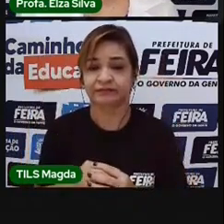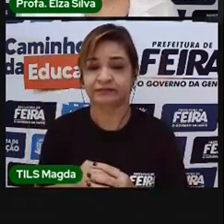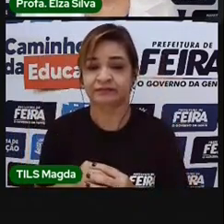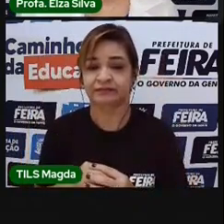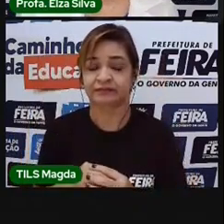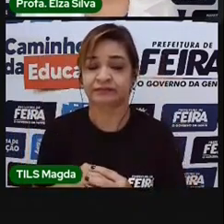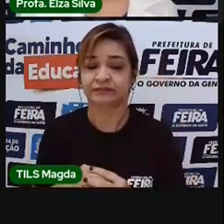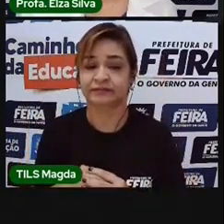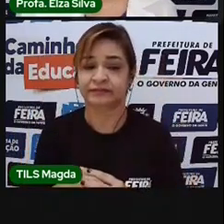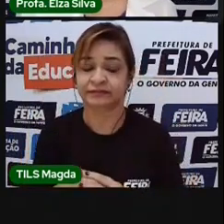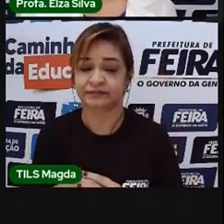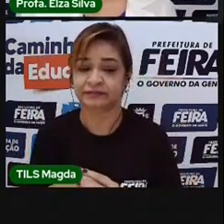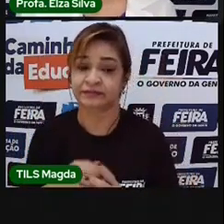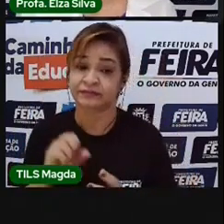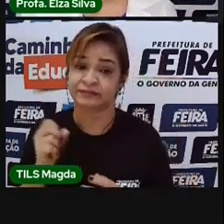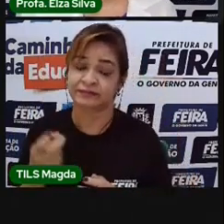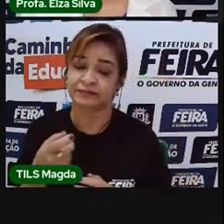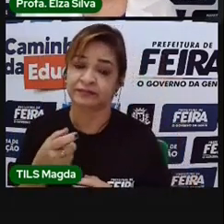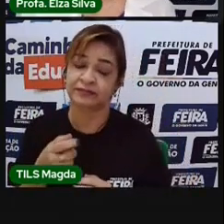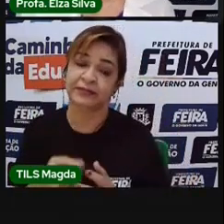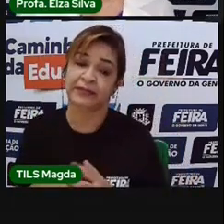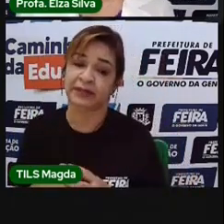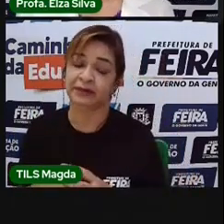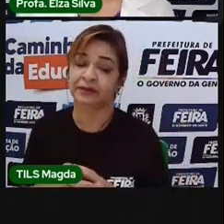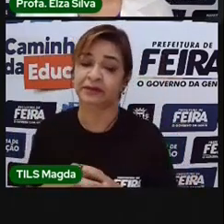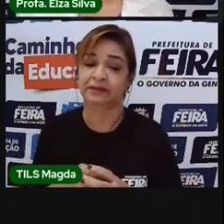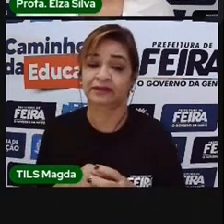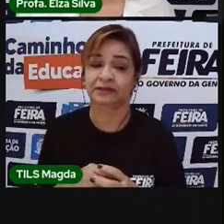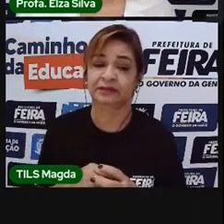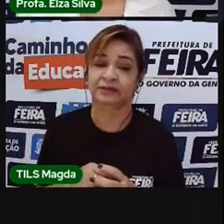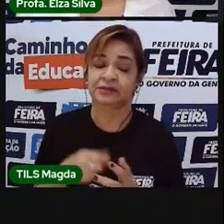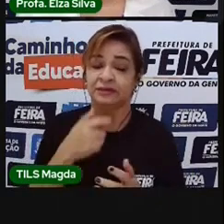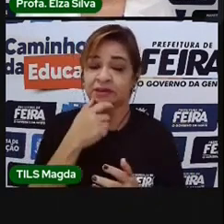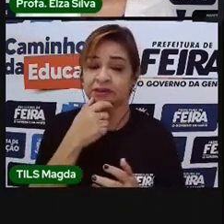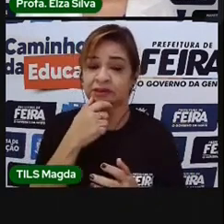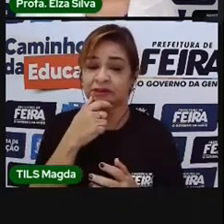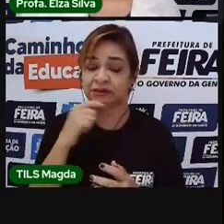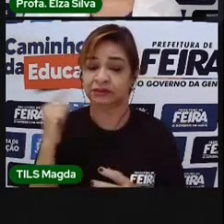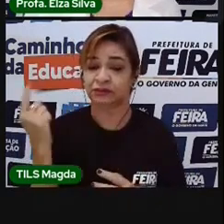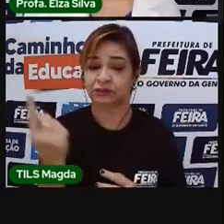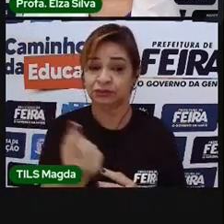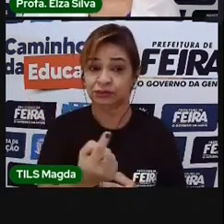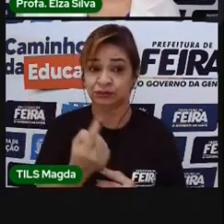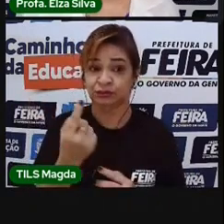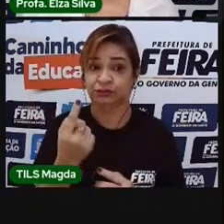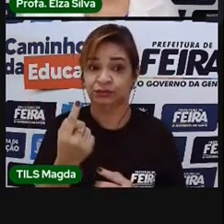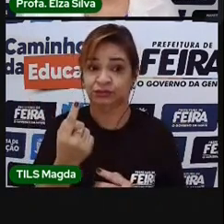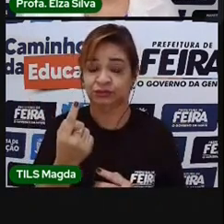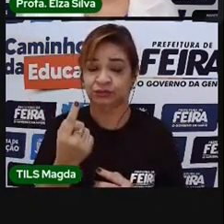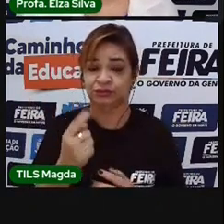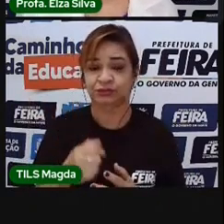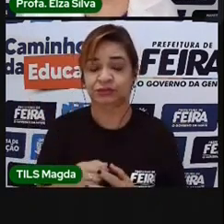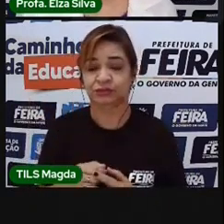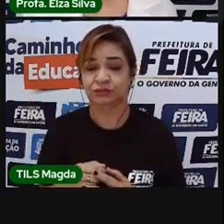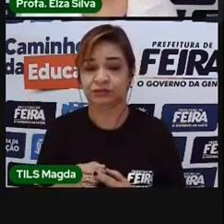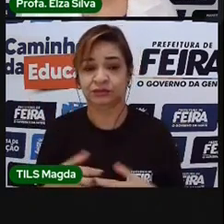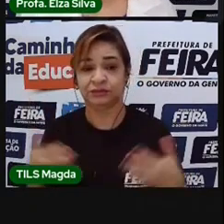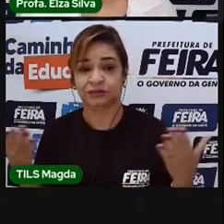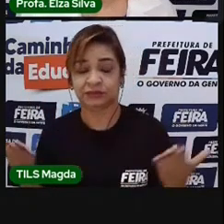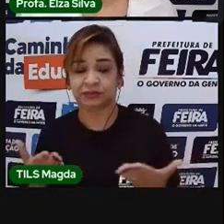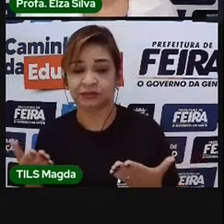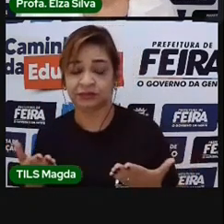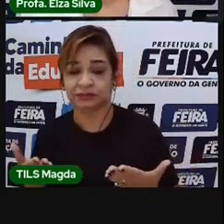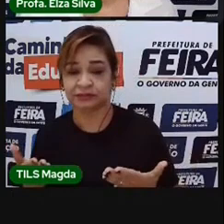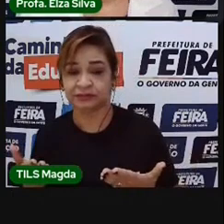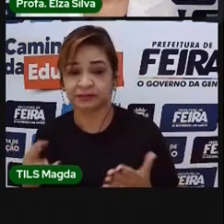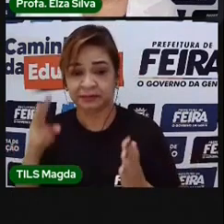Us, ou seja, o inglês ao redor de nós. Gostaria que vocês fizessem, nesse momento, essa leitura